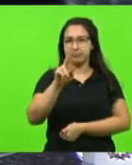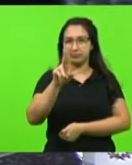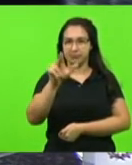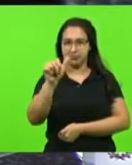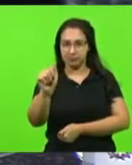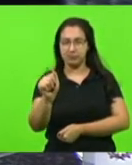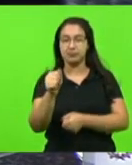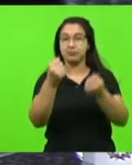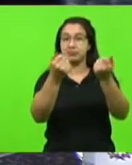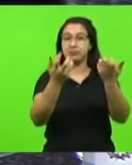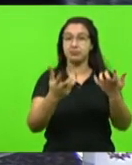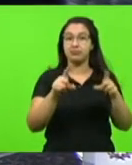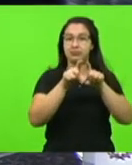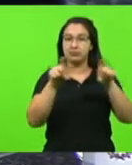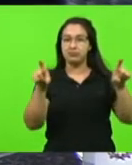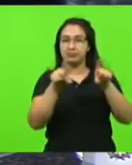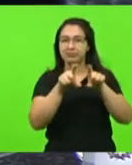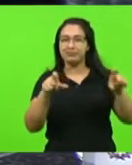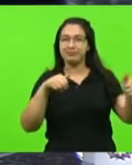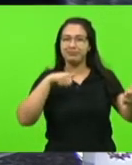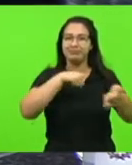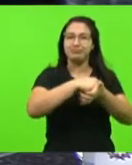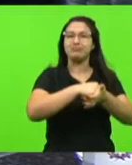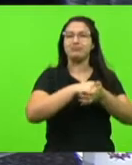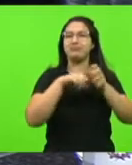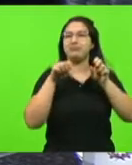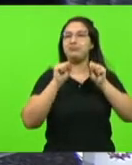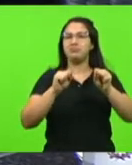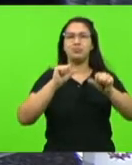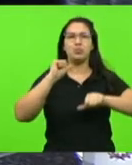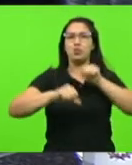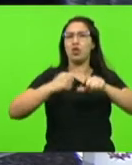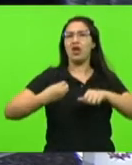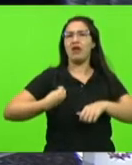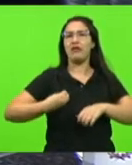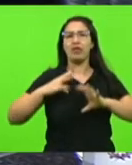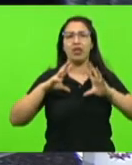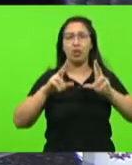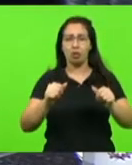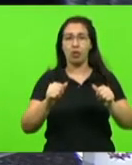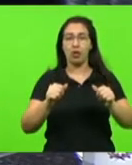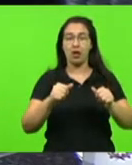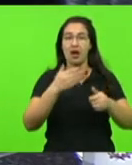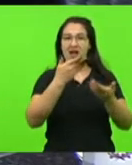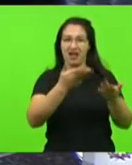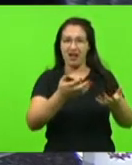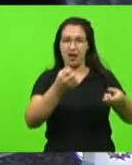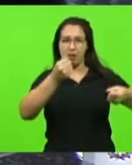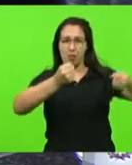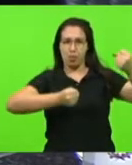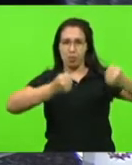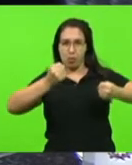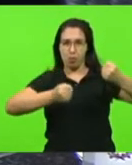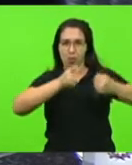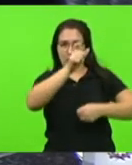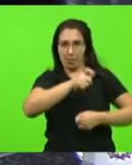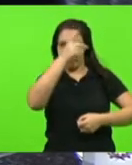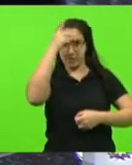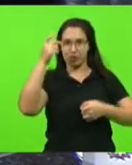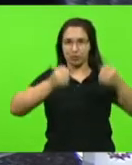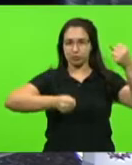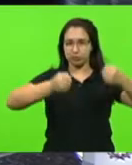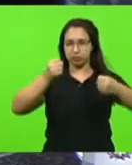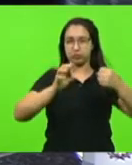acidente pode transformar toda a sua vida. O motorista que tem família e que ama essa